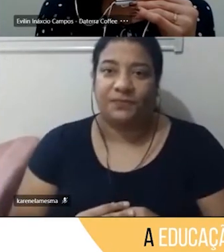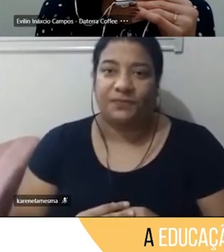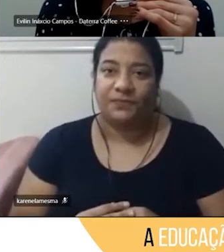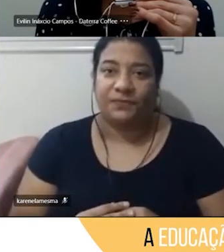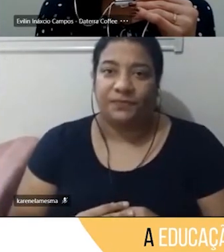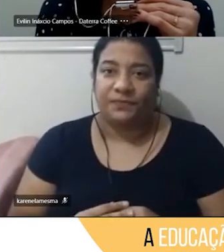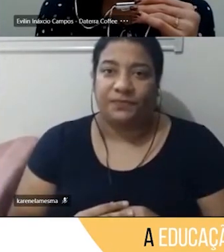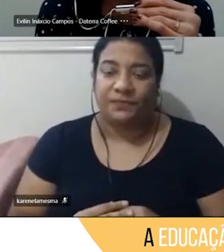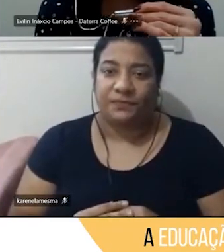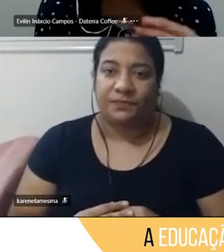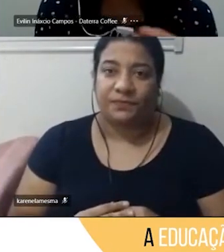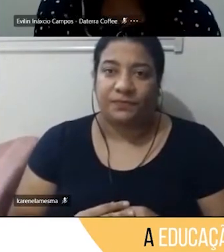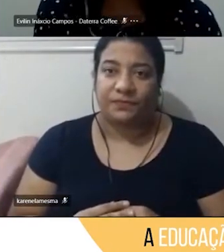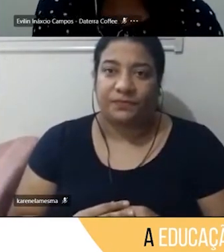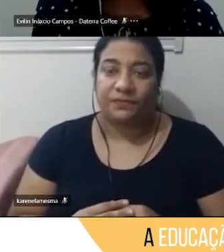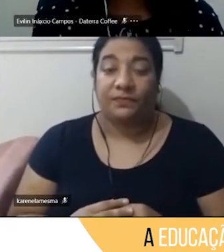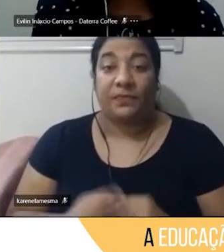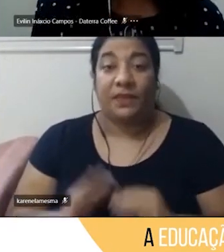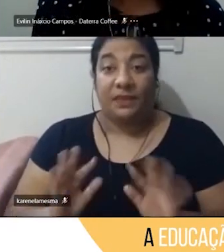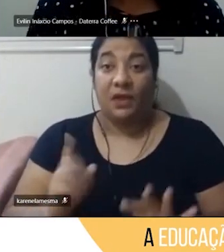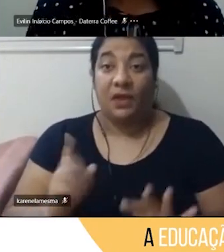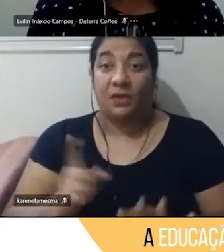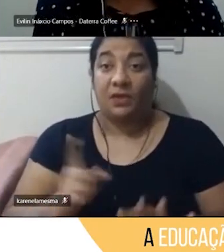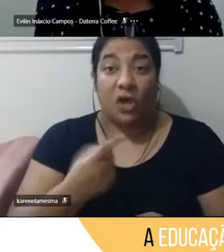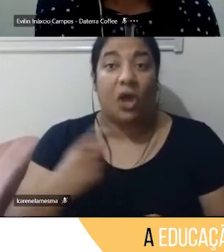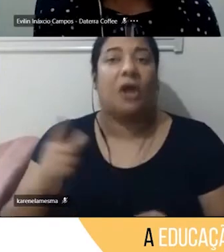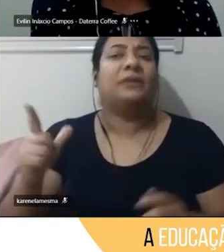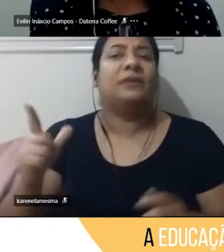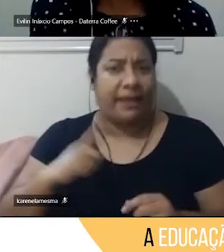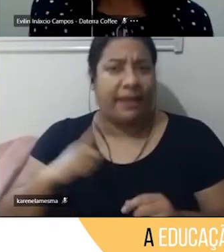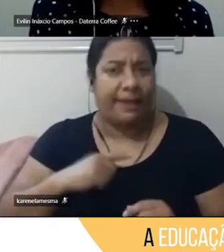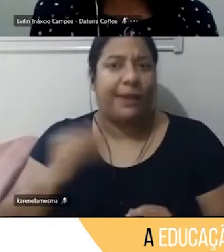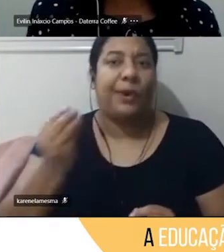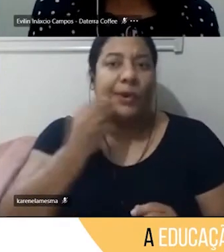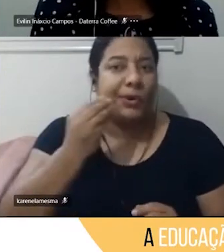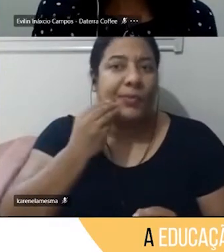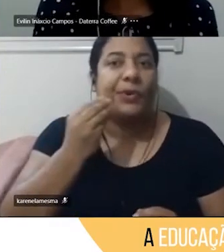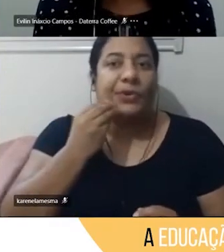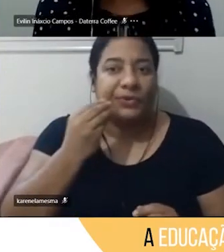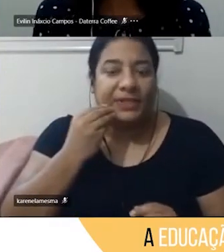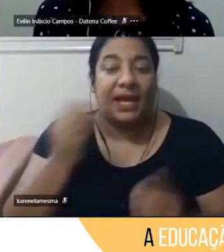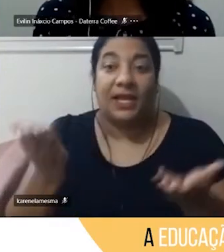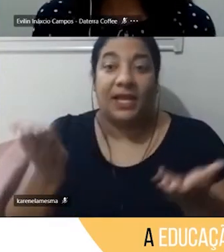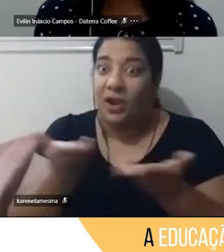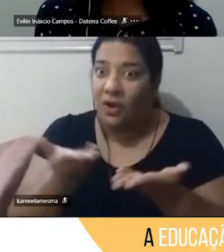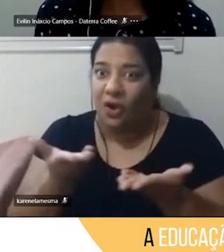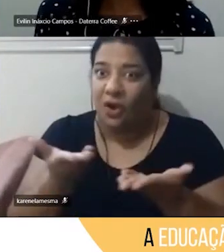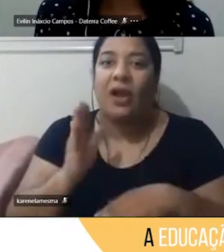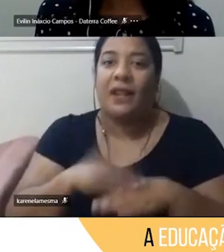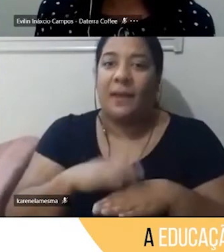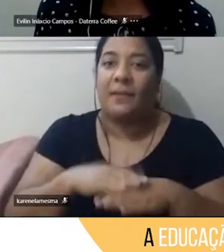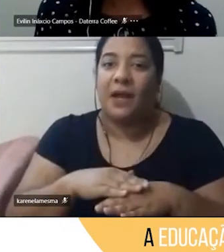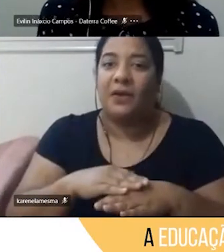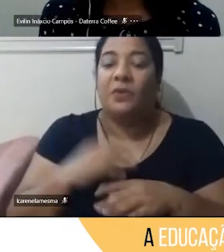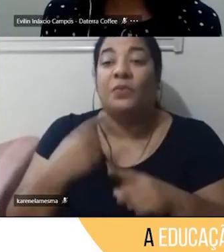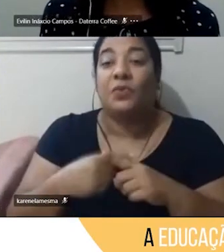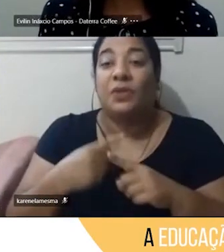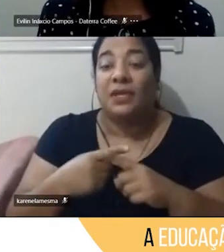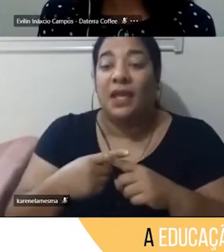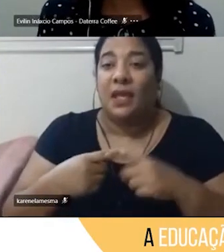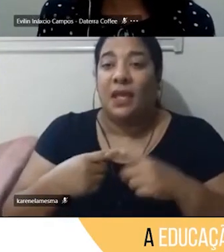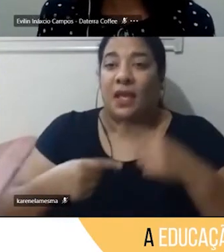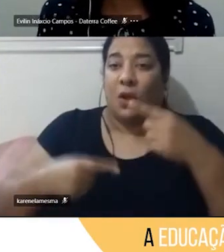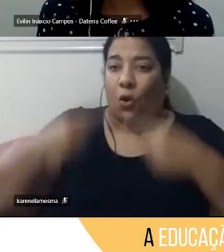Nós temos aí uma grande oportunidade nas mãos, né? Até o Mavinha fala que os conflitos são